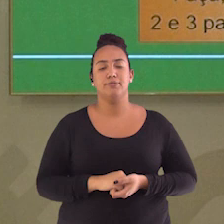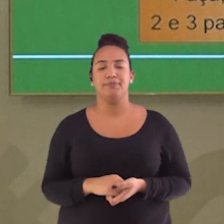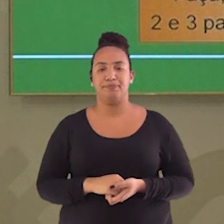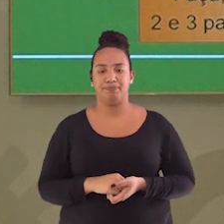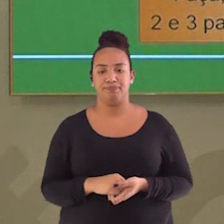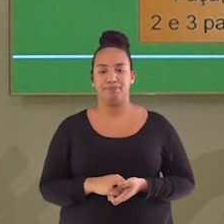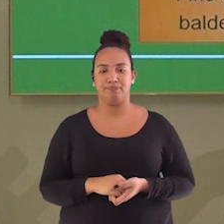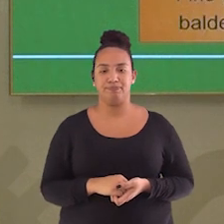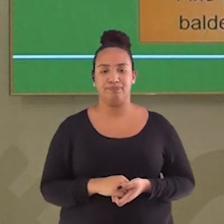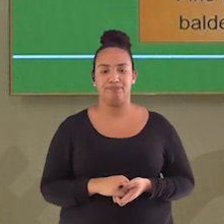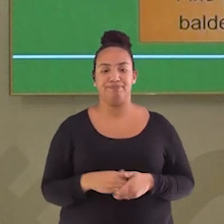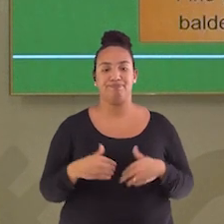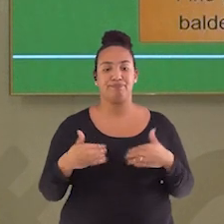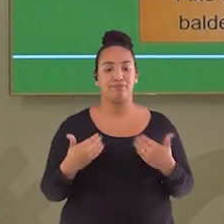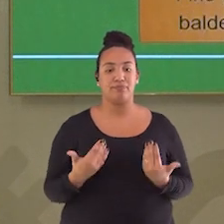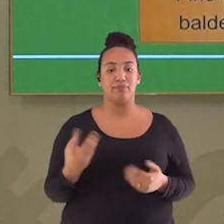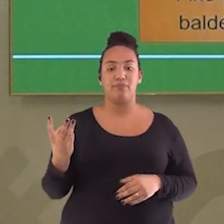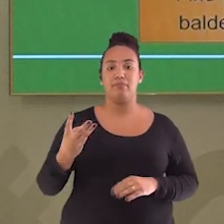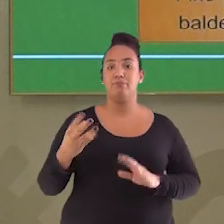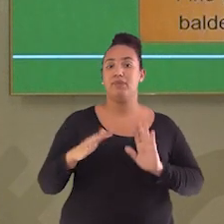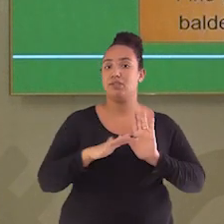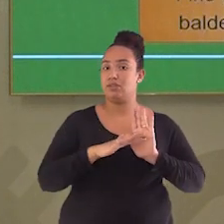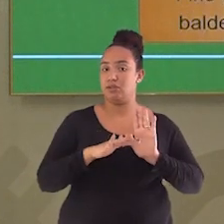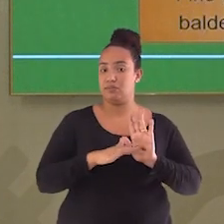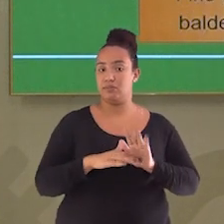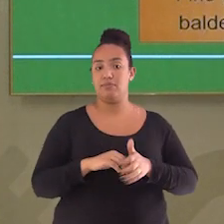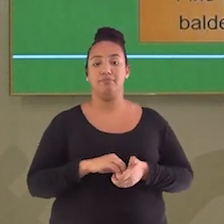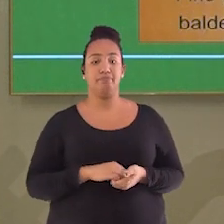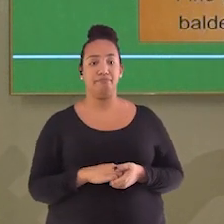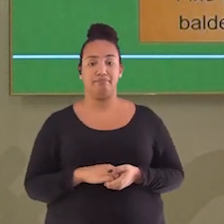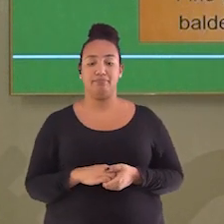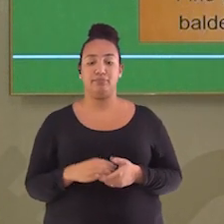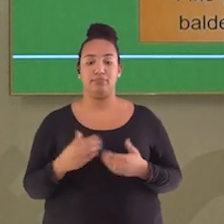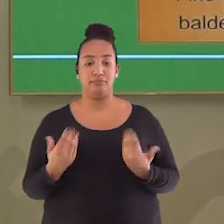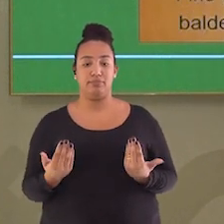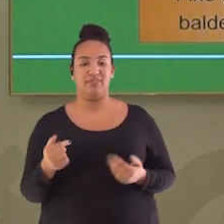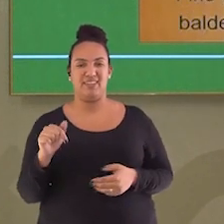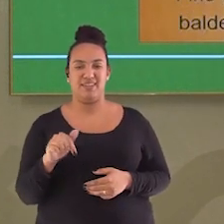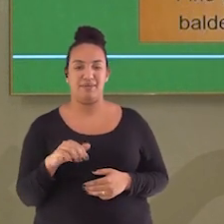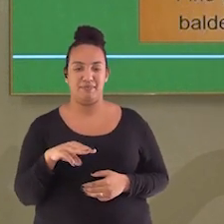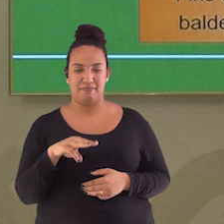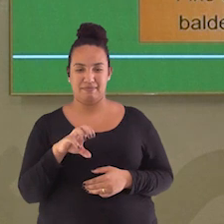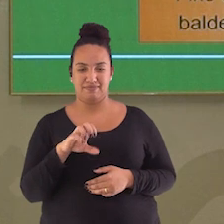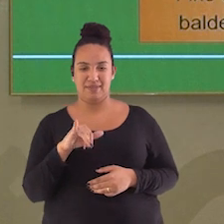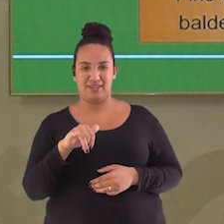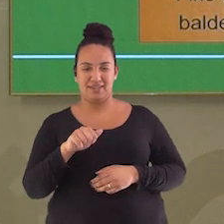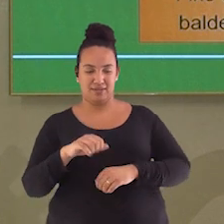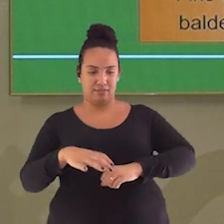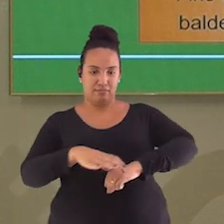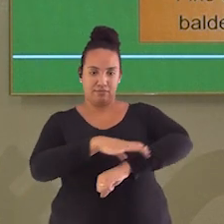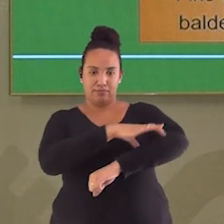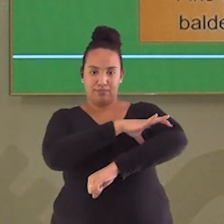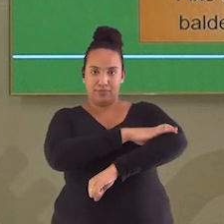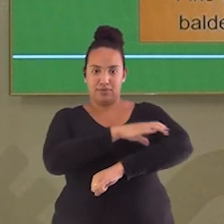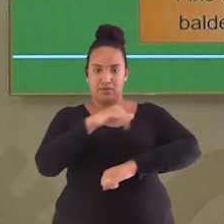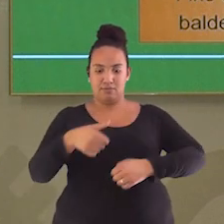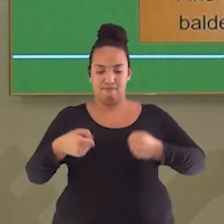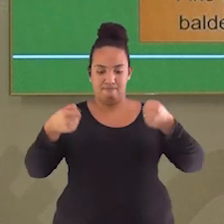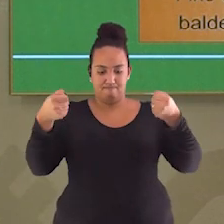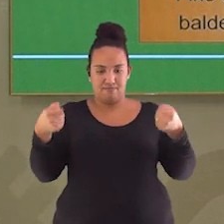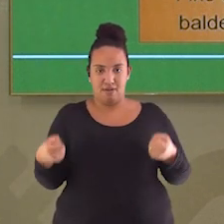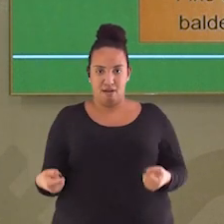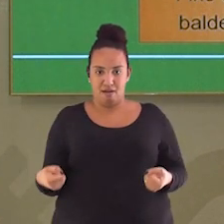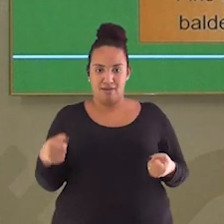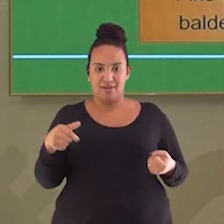Então, passo 3, é fixada uma meia calça na parte de baixo, né? E a gente está falando